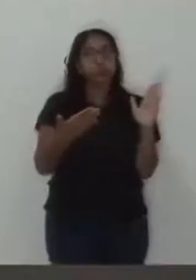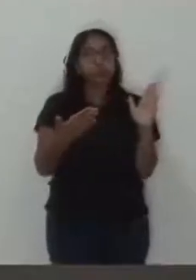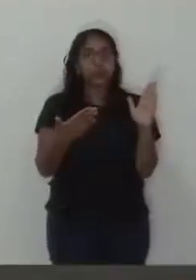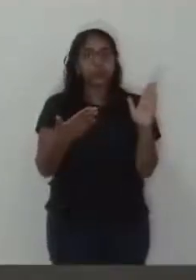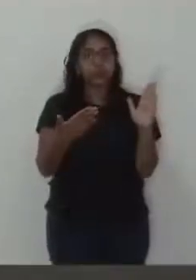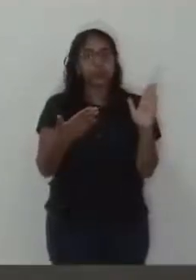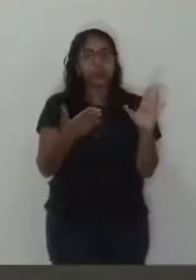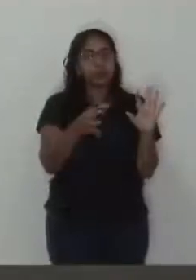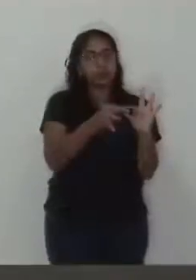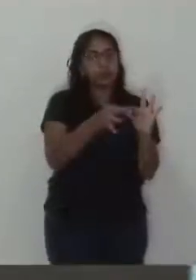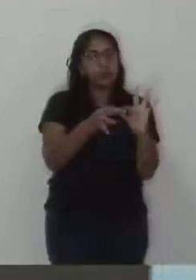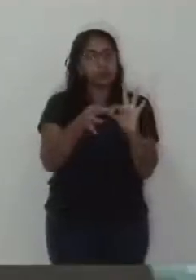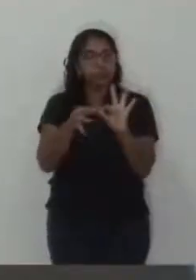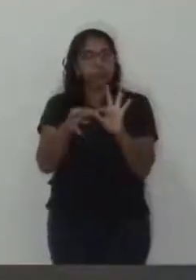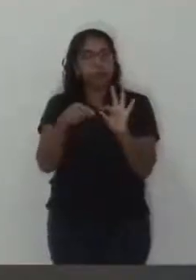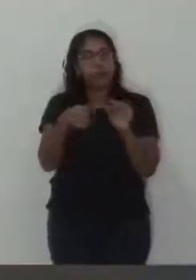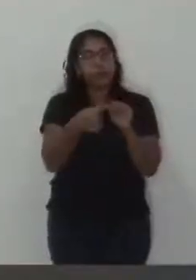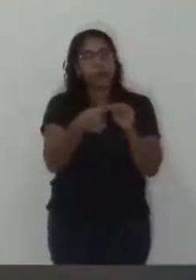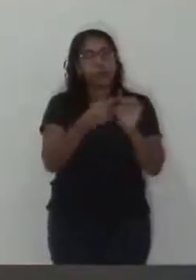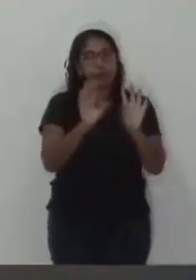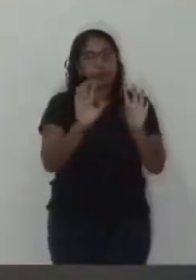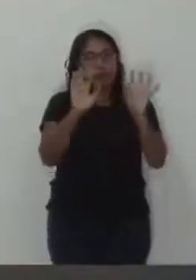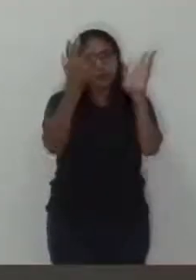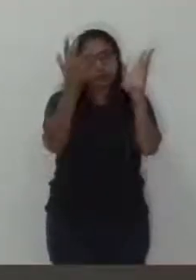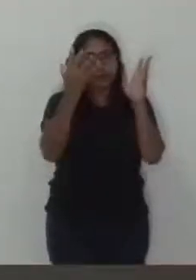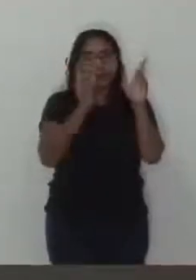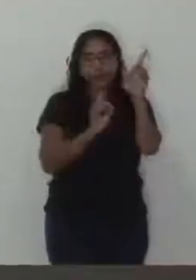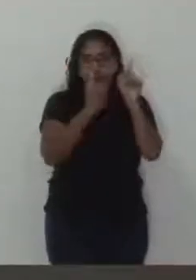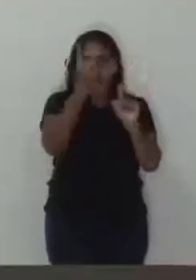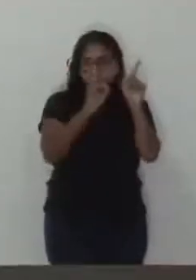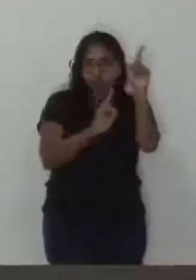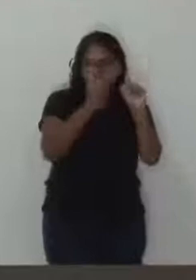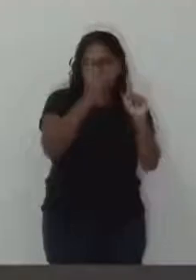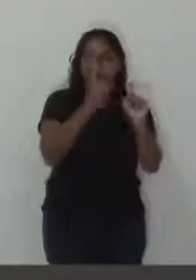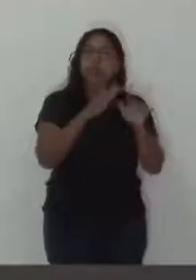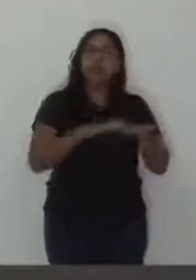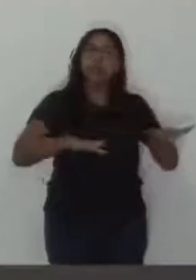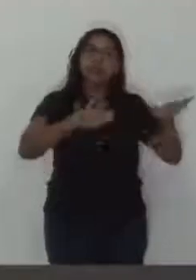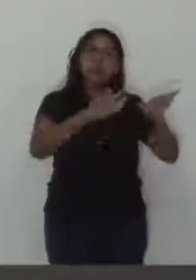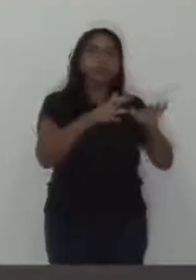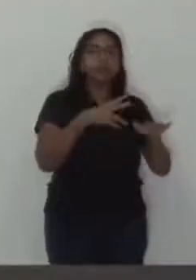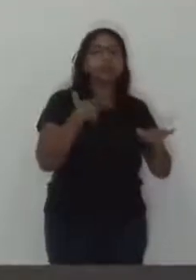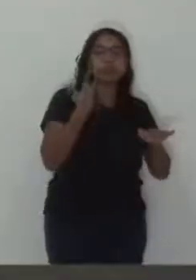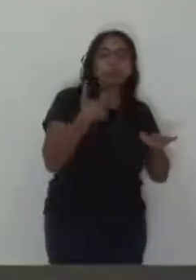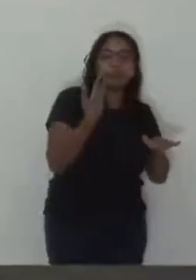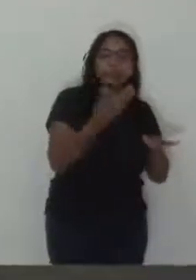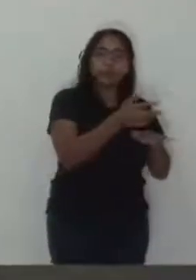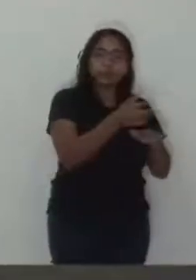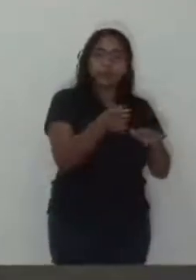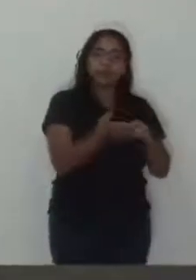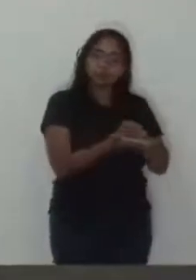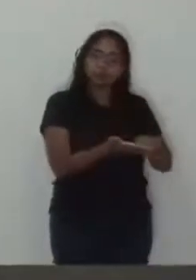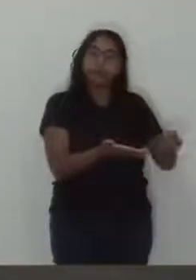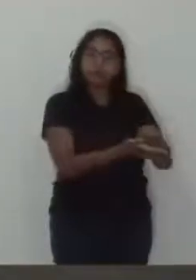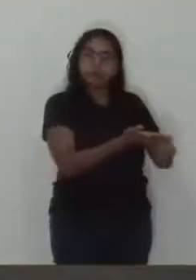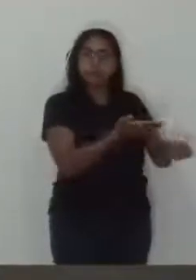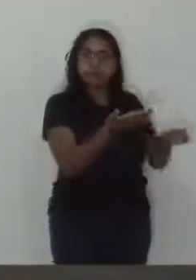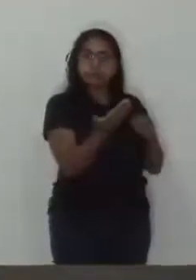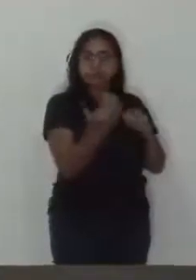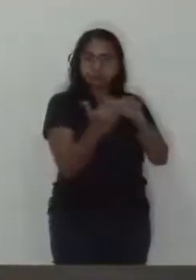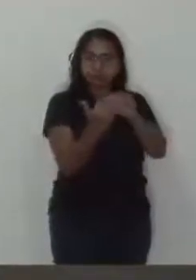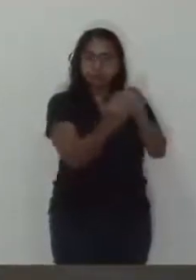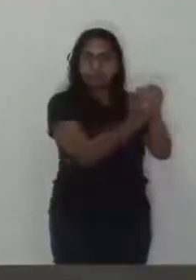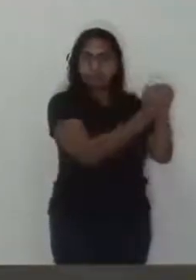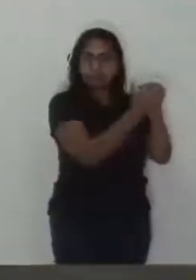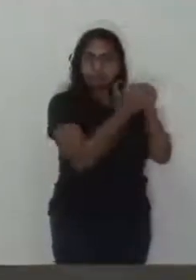relacionadas ao carnaval que apresentei, subscrita por vários vereadores dessa casa. moção de